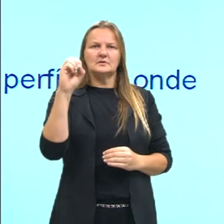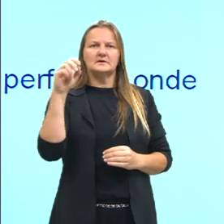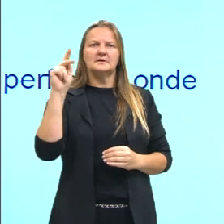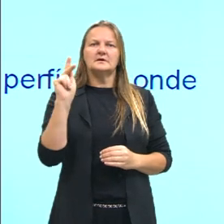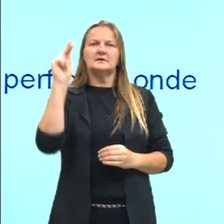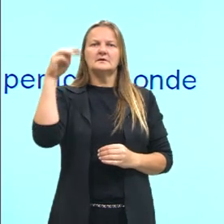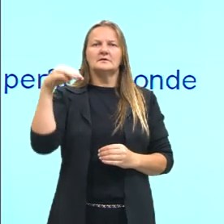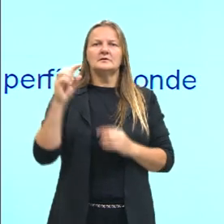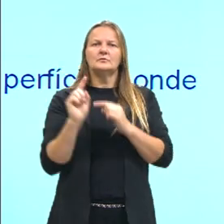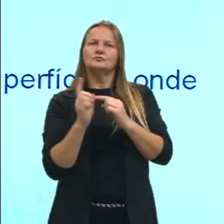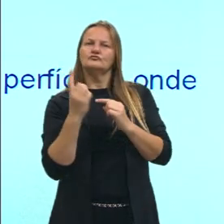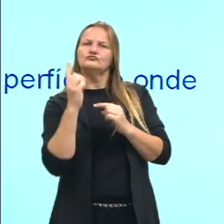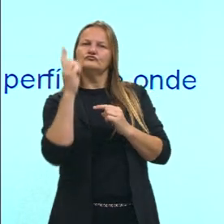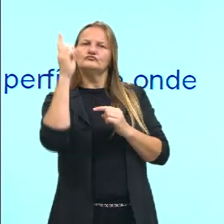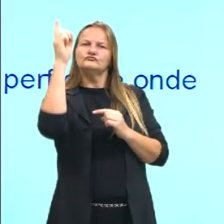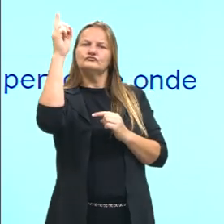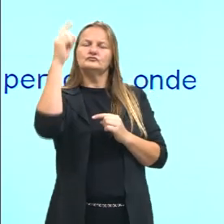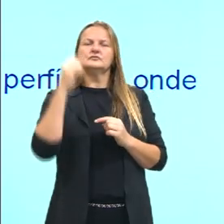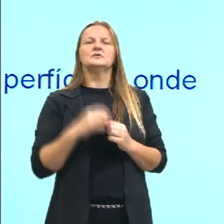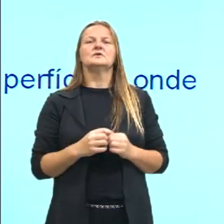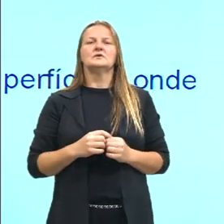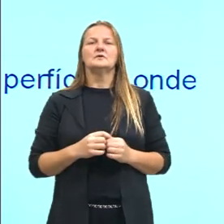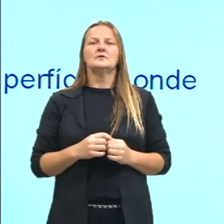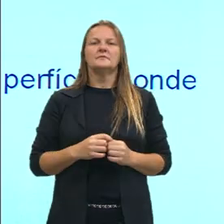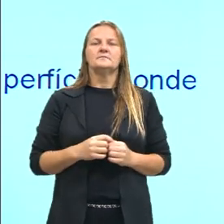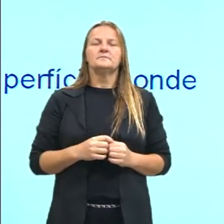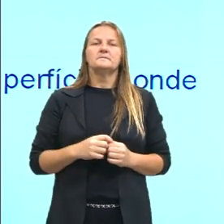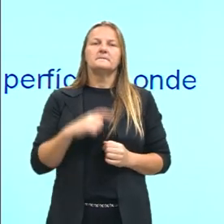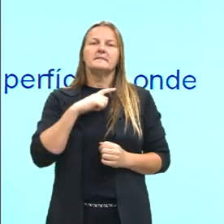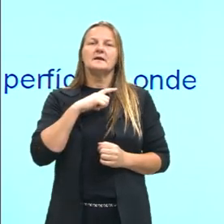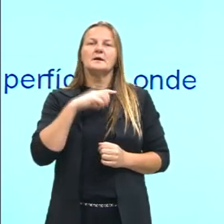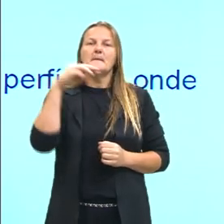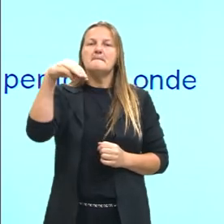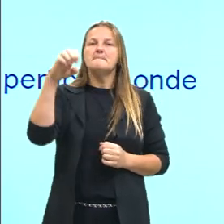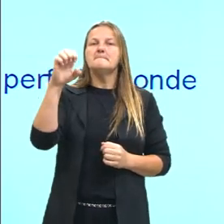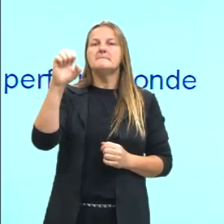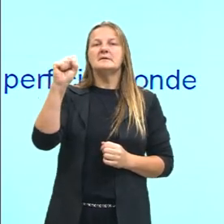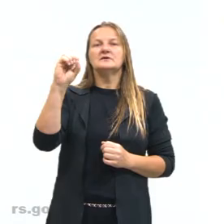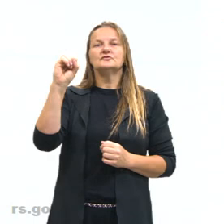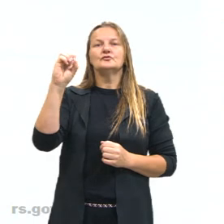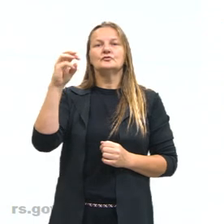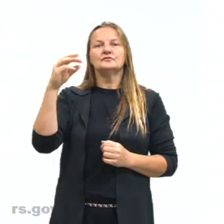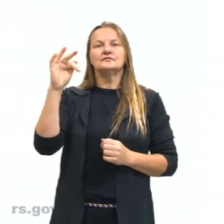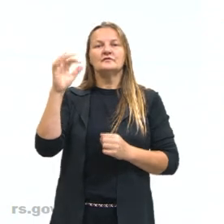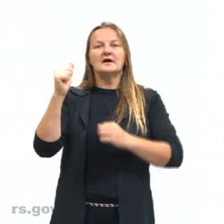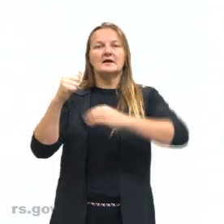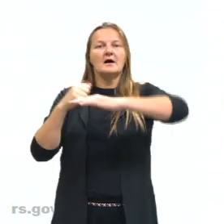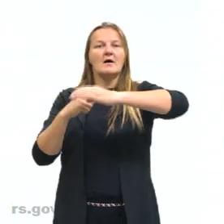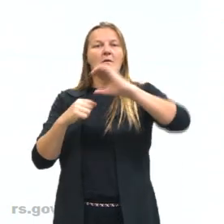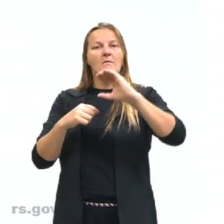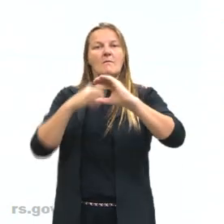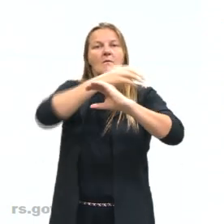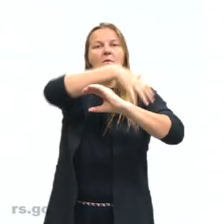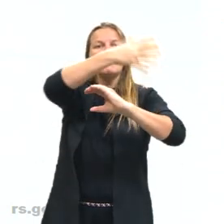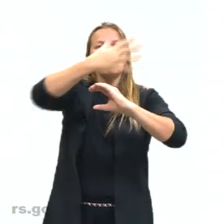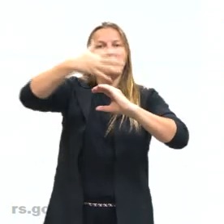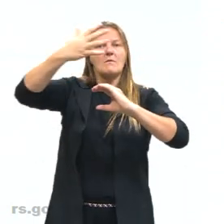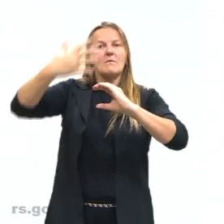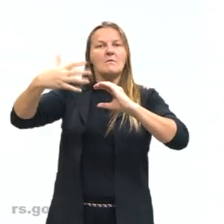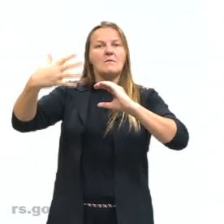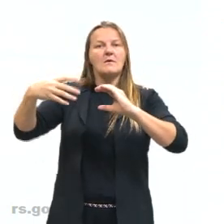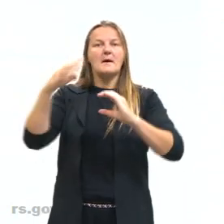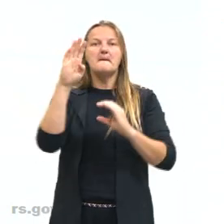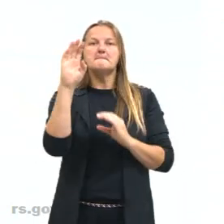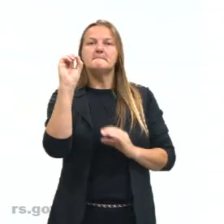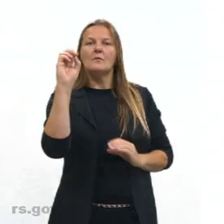altura, né, é onde nós temos, por exemplo, a aurora boreal e a aurora austral, que ela, ela serve como